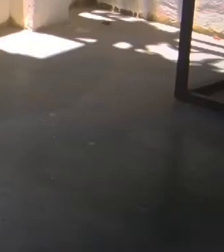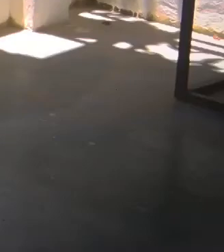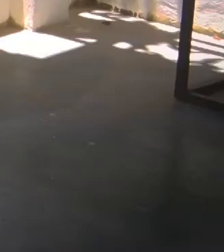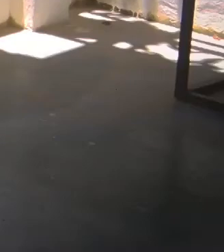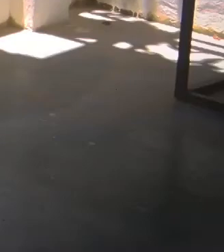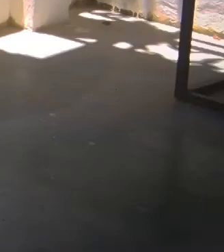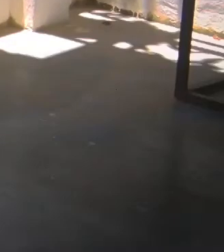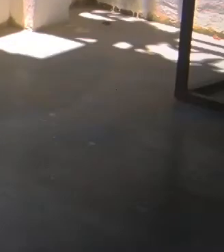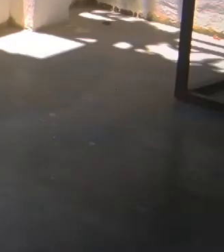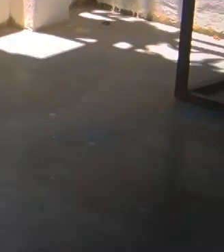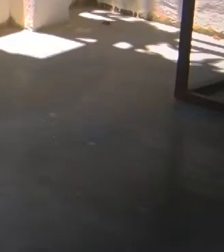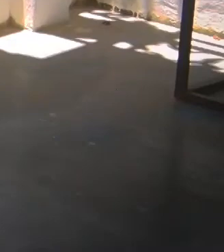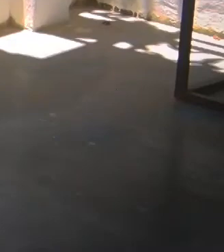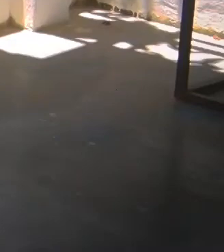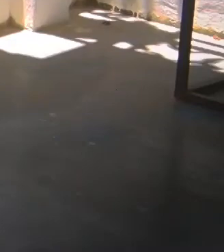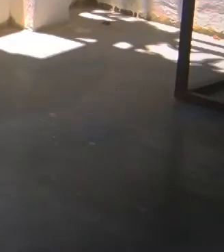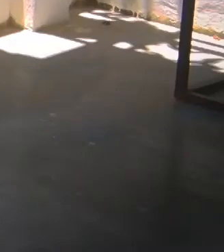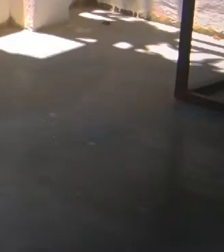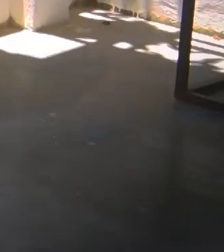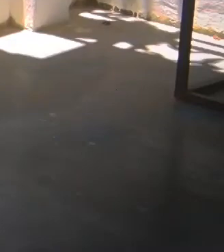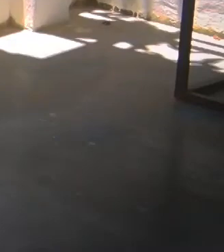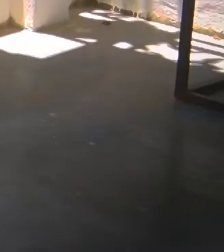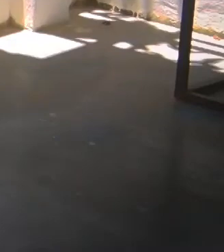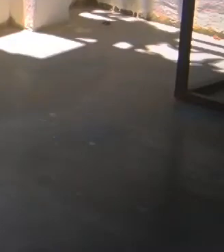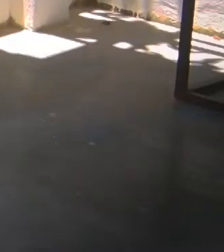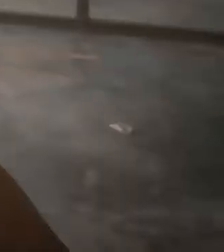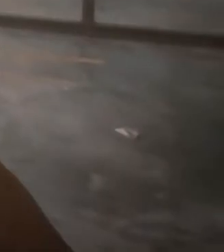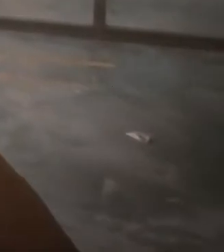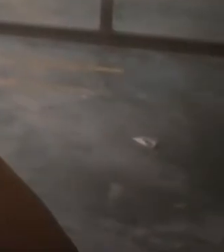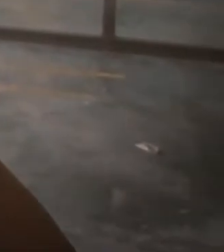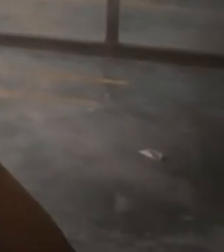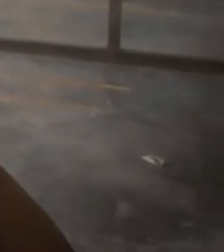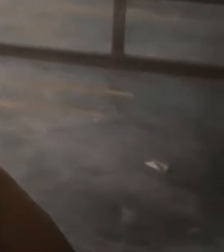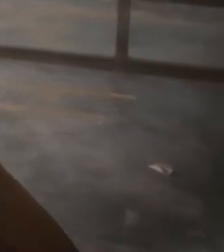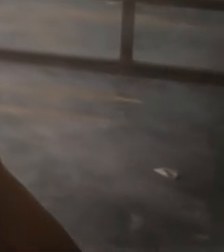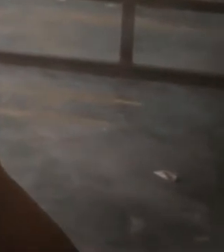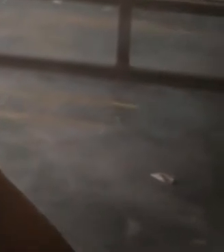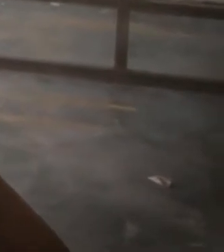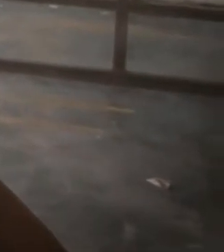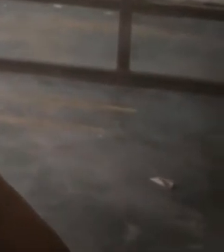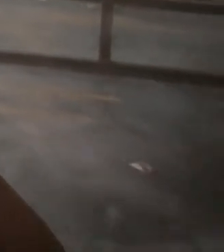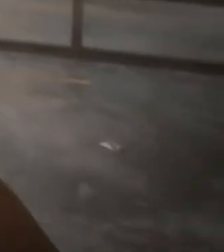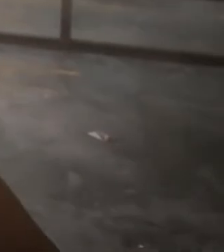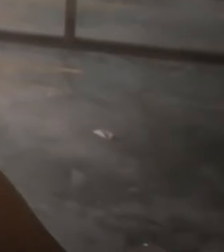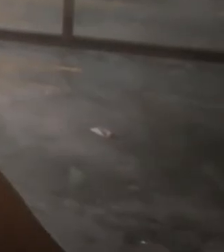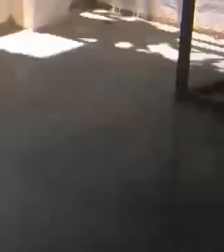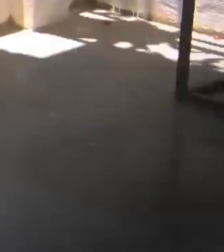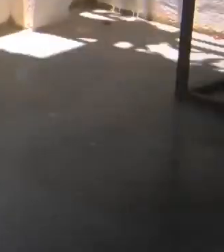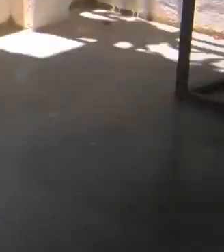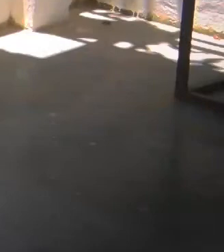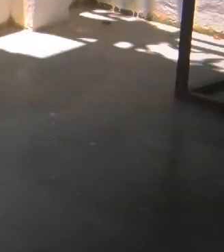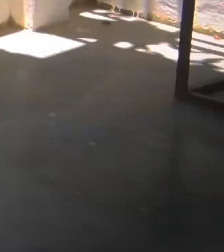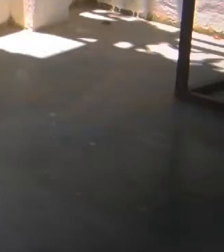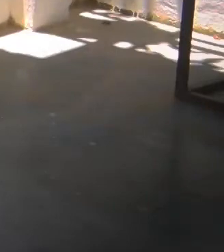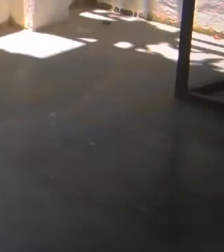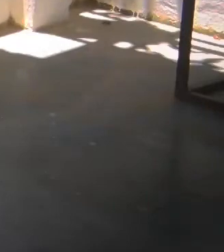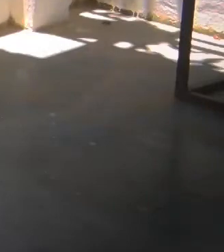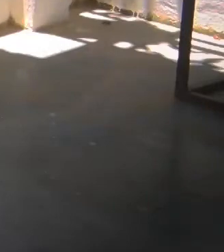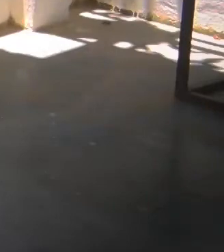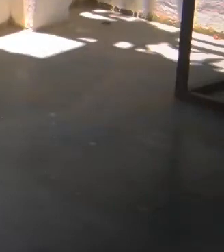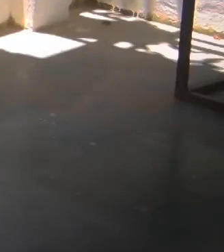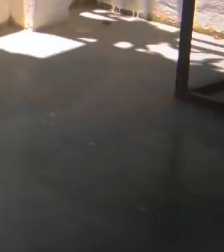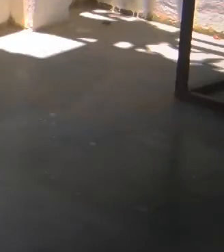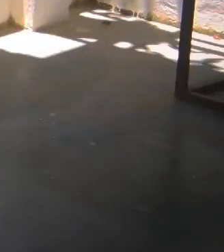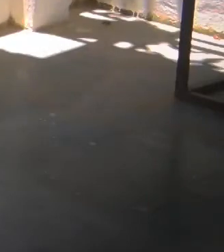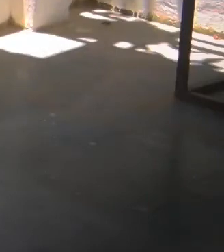Meu nome completo é Rosualdo da Conceição. Agora o povo só me conhece aqui como Dion. O samba de coco, para mim,